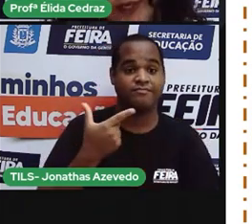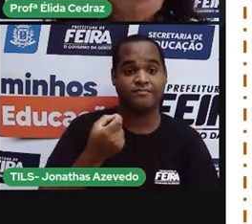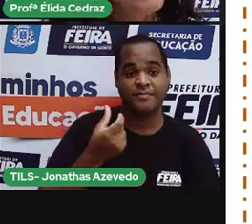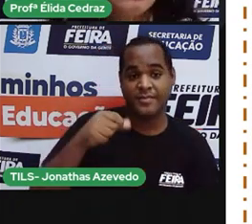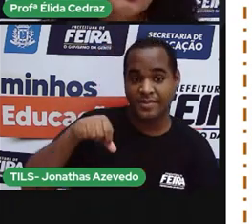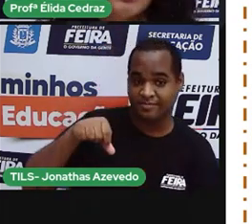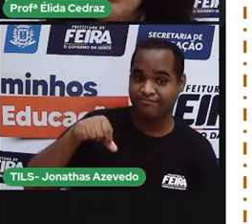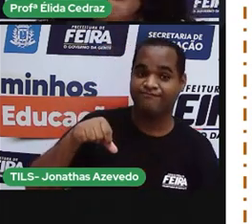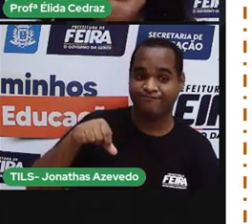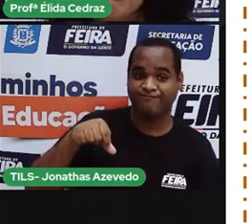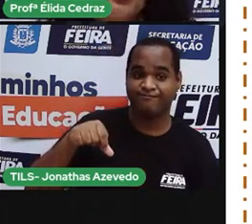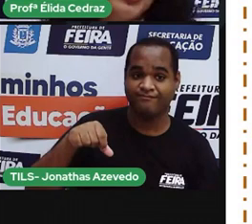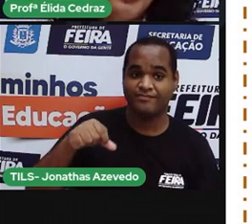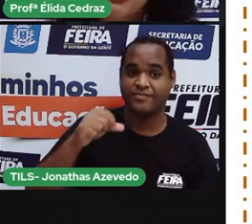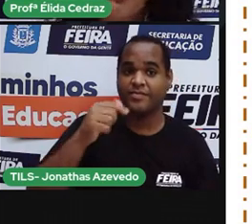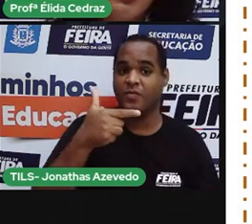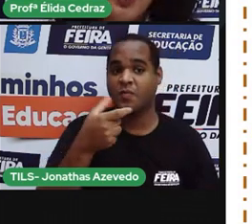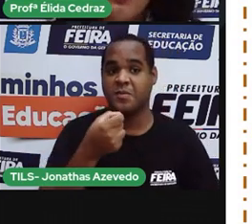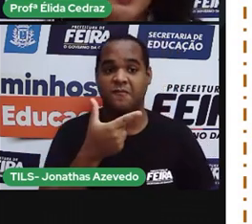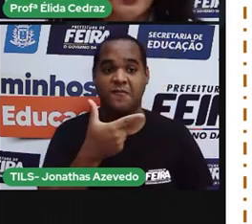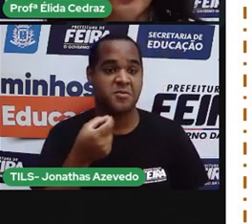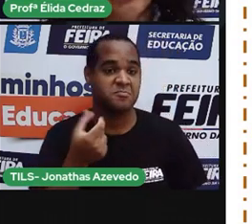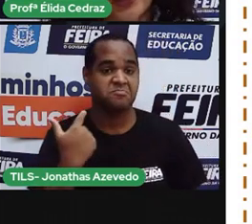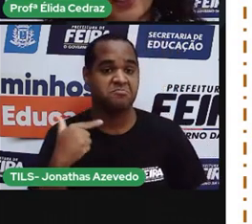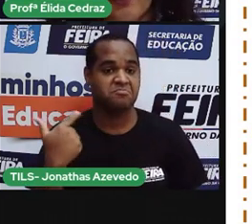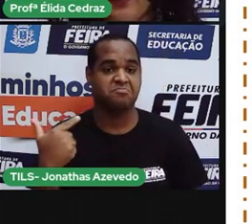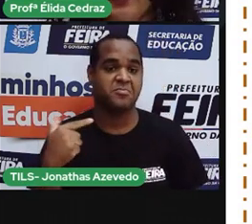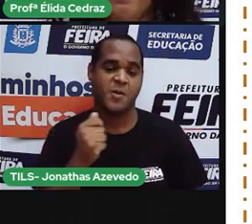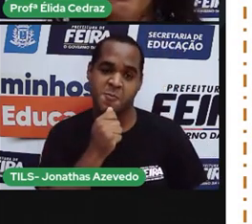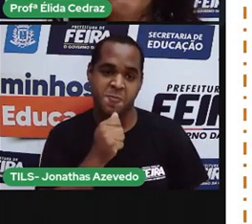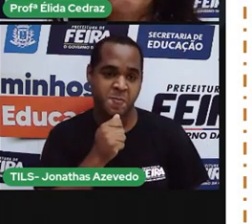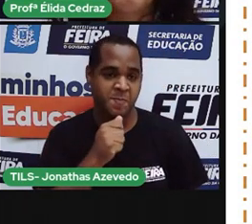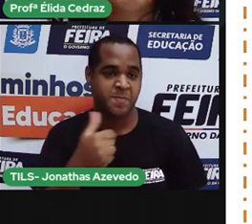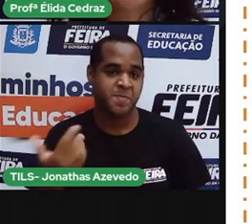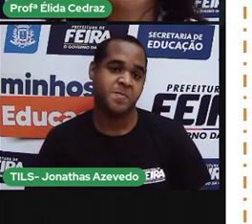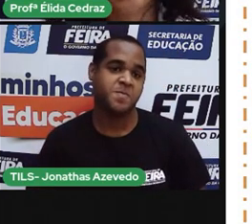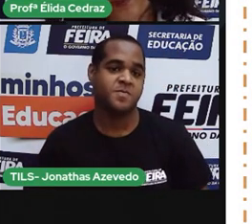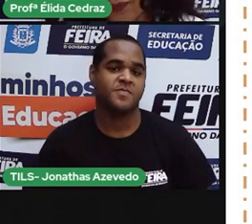pandemia. Em 2020, nós não podemos ter o discípulo.